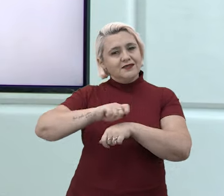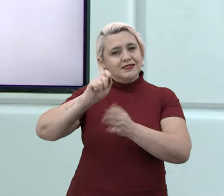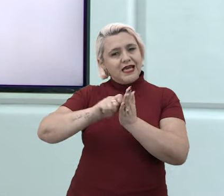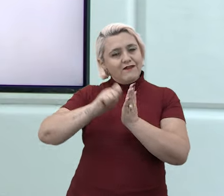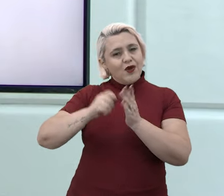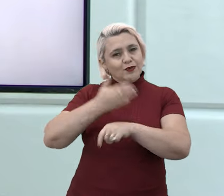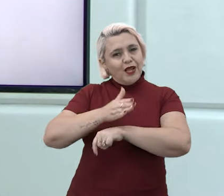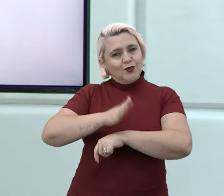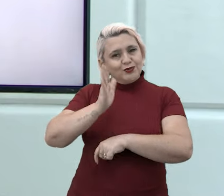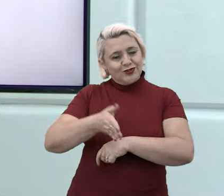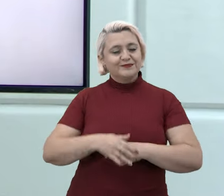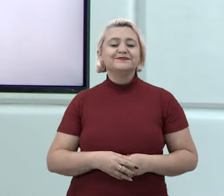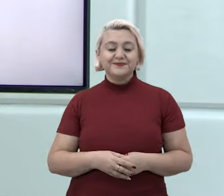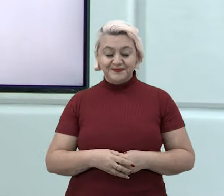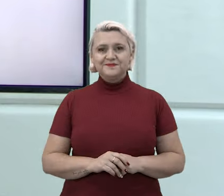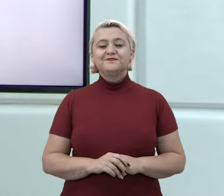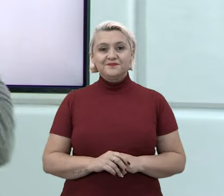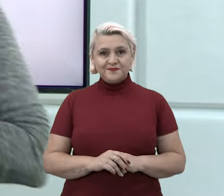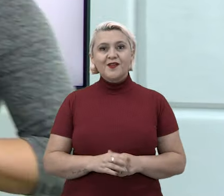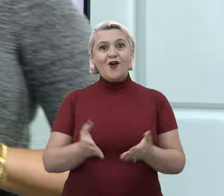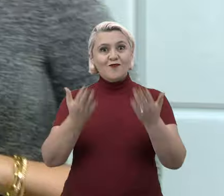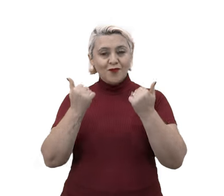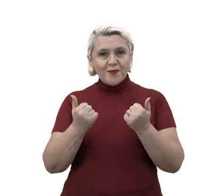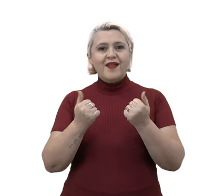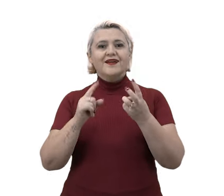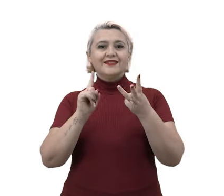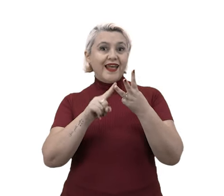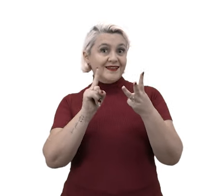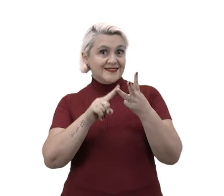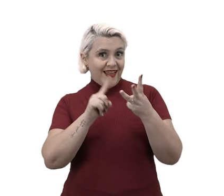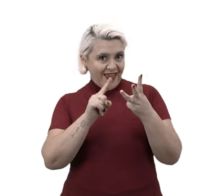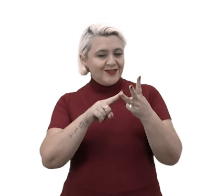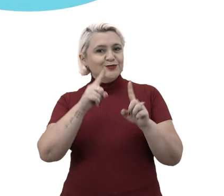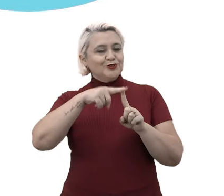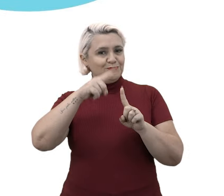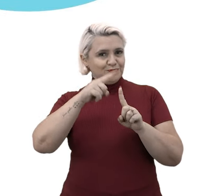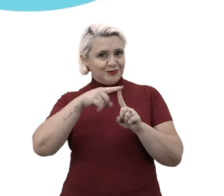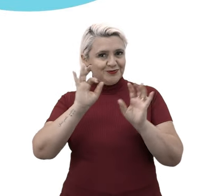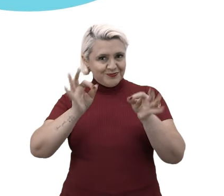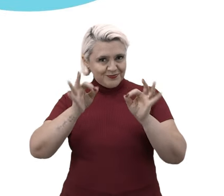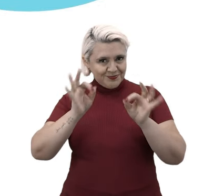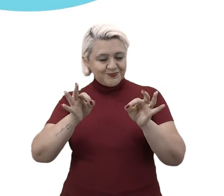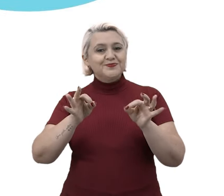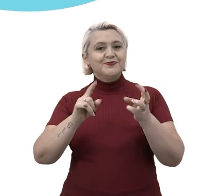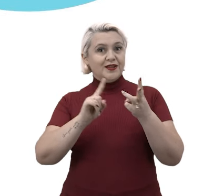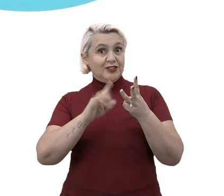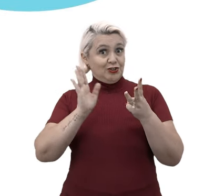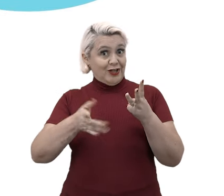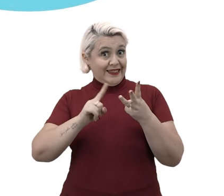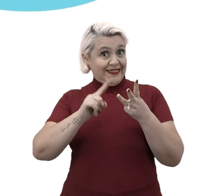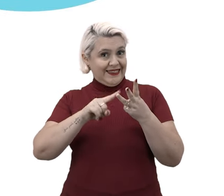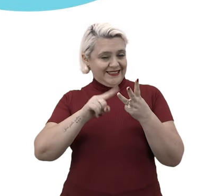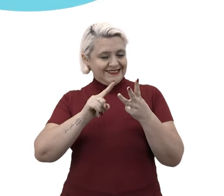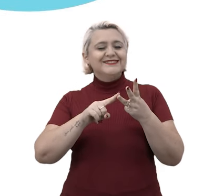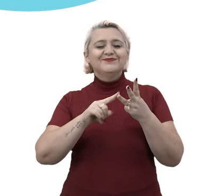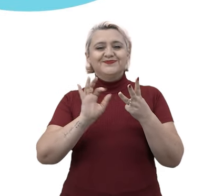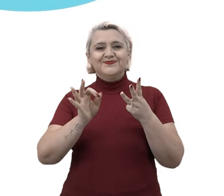para jogar, tá bom? Vamos lá para o terceiro tipo agora, não isso? Ó, já estamos no terceiro.